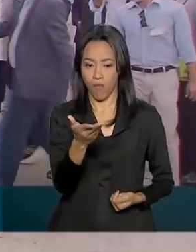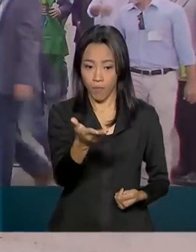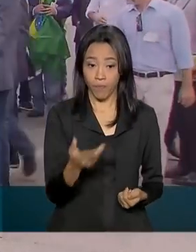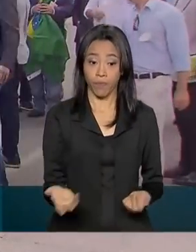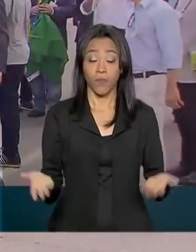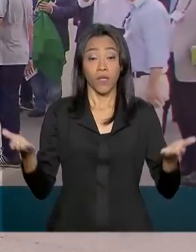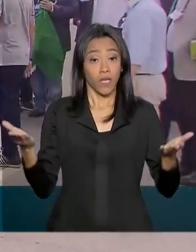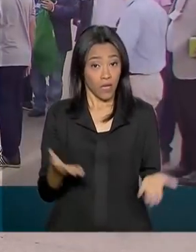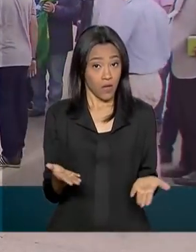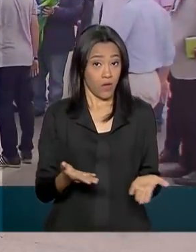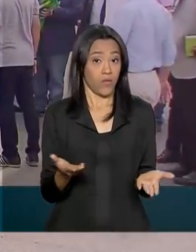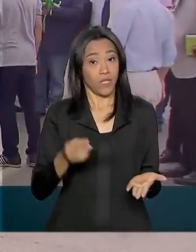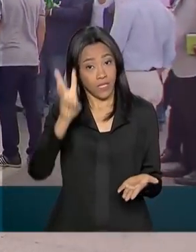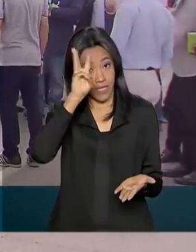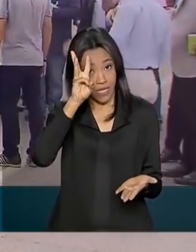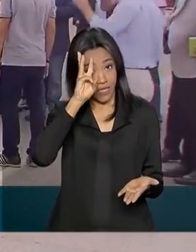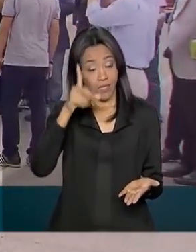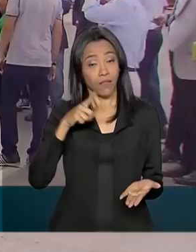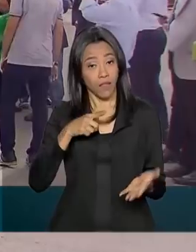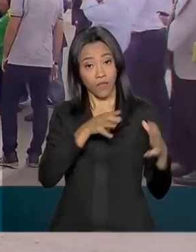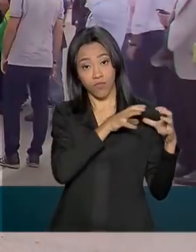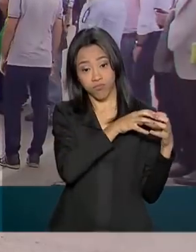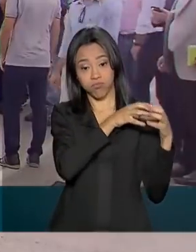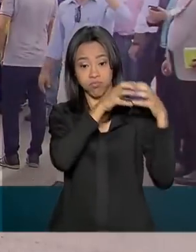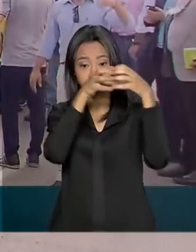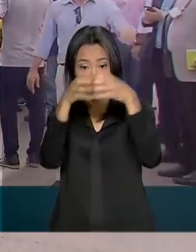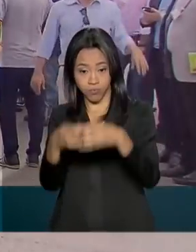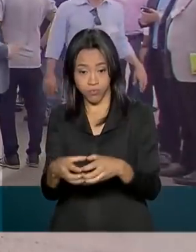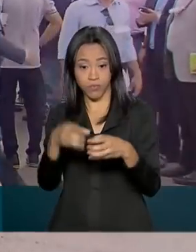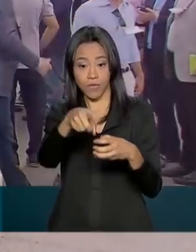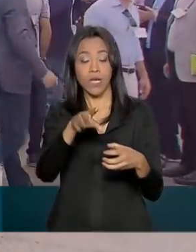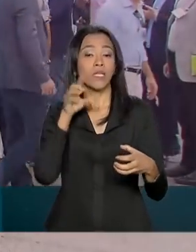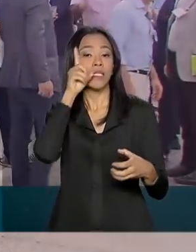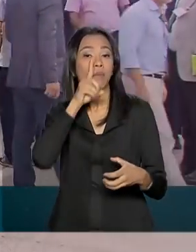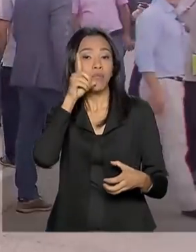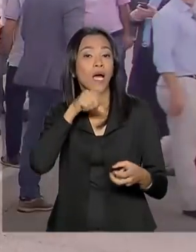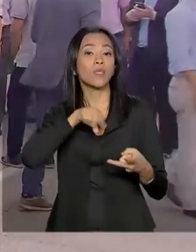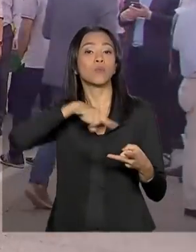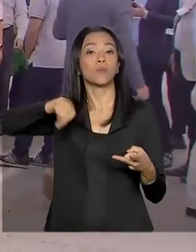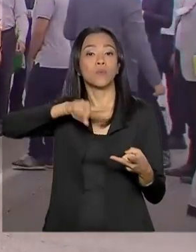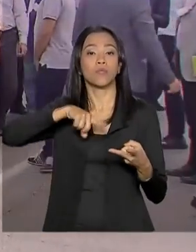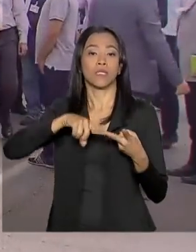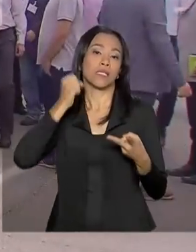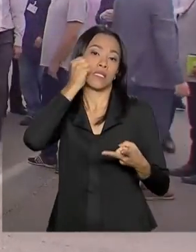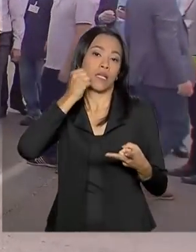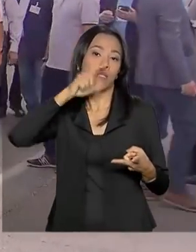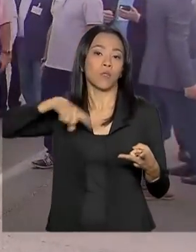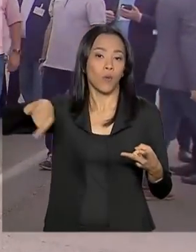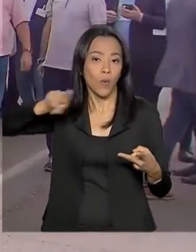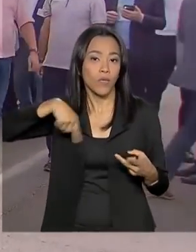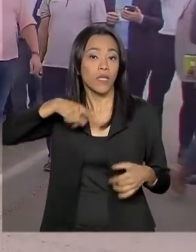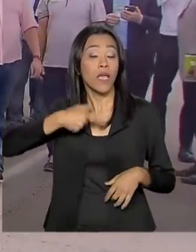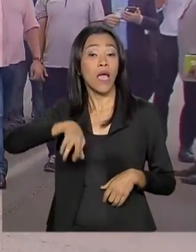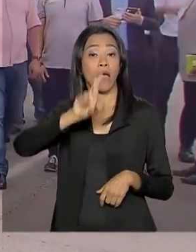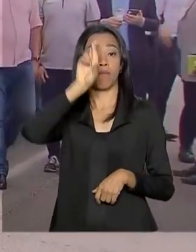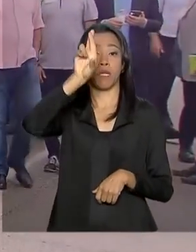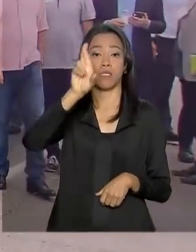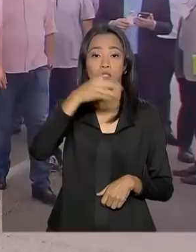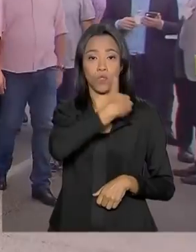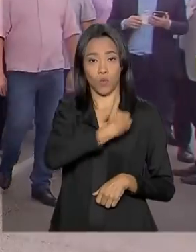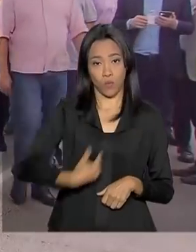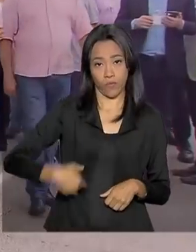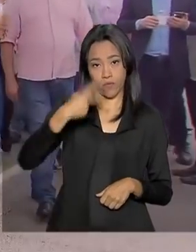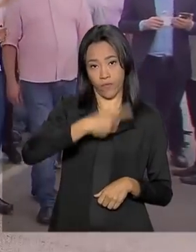lançamento recebeu a visita de uma comitiva formada por deputados, senadores e representantes do governo brasileiro.